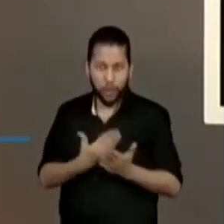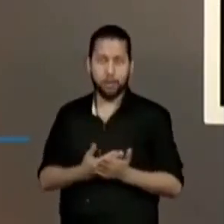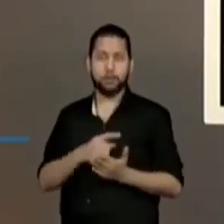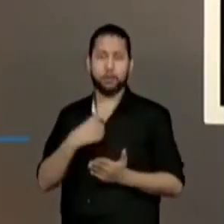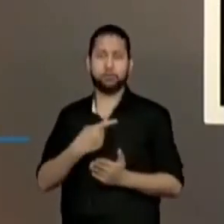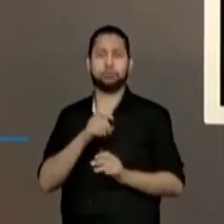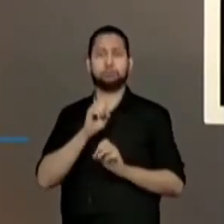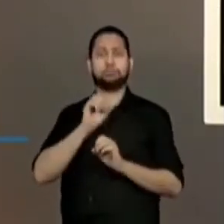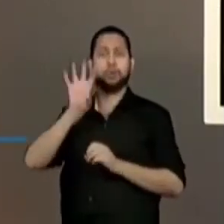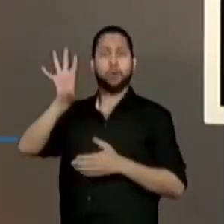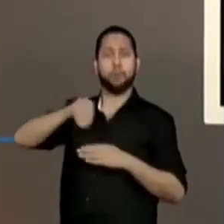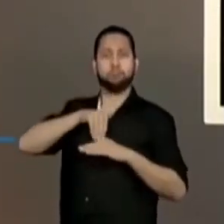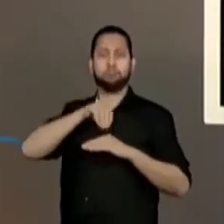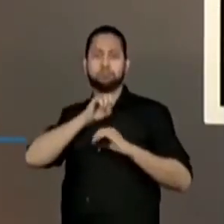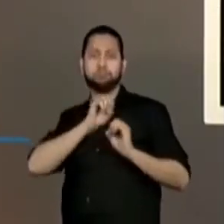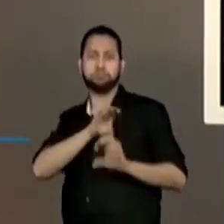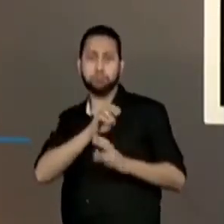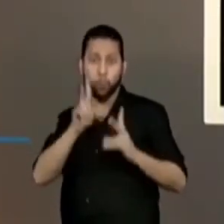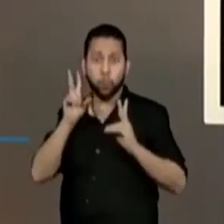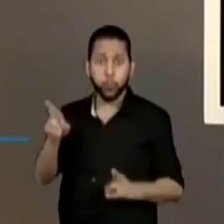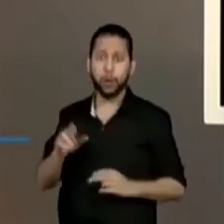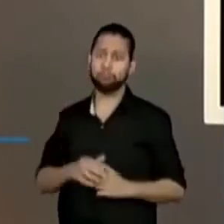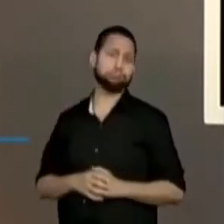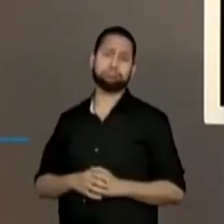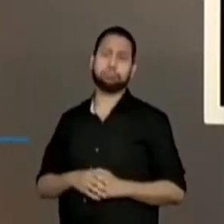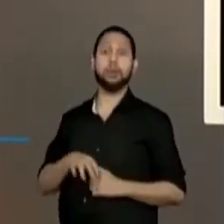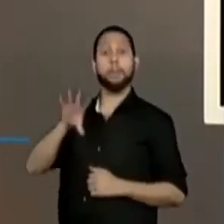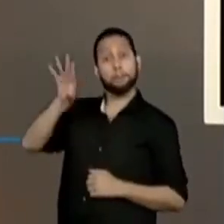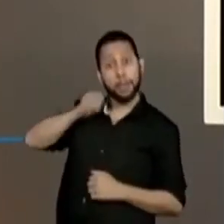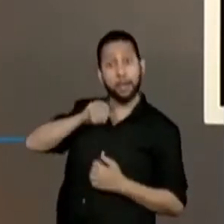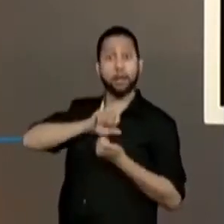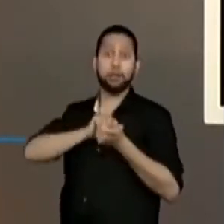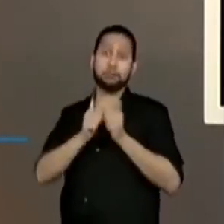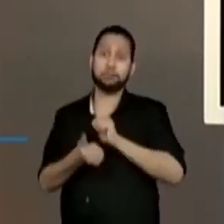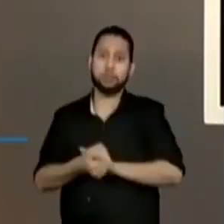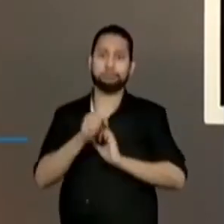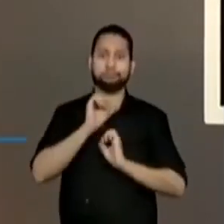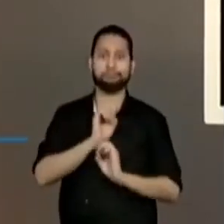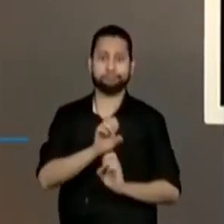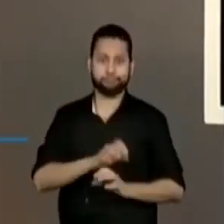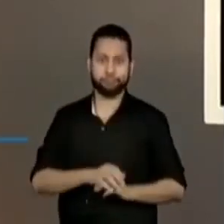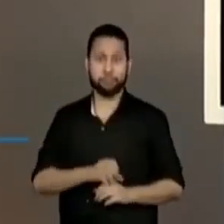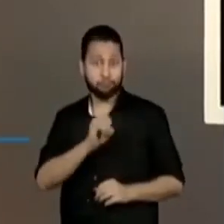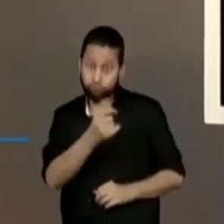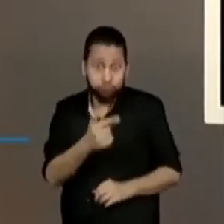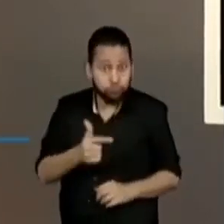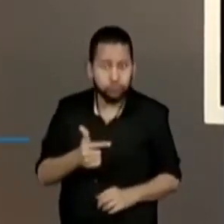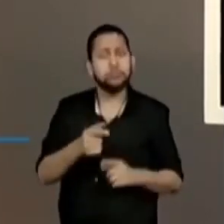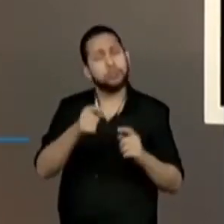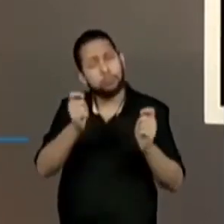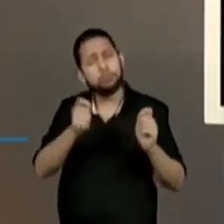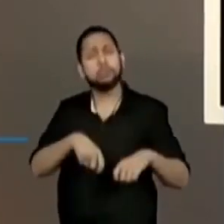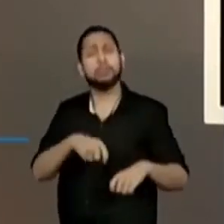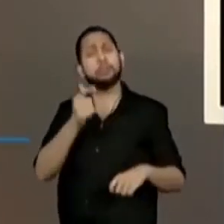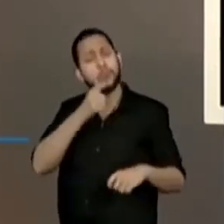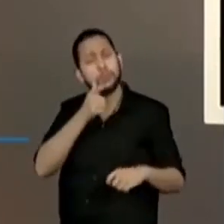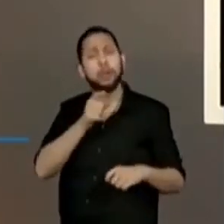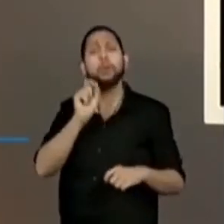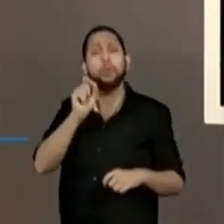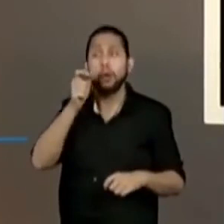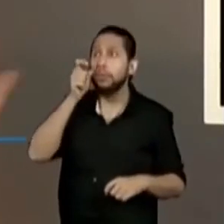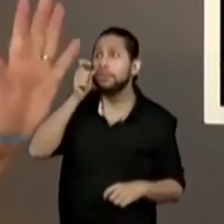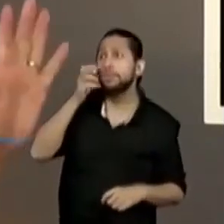distanciamento. Então, você, aluno do quarto ano, que não tem o material, vai conseguir realizar as atividades no caderno.